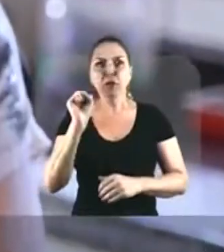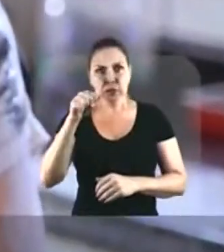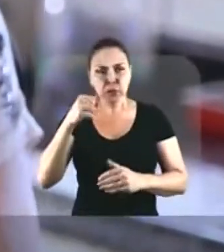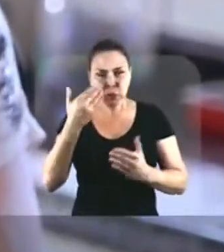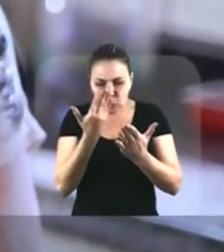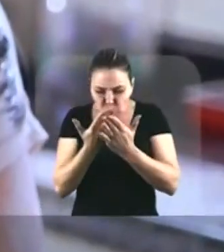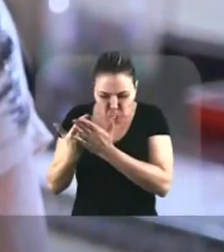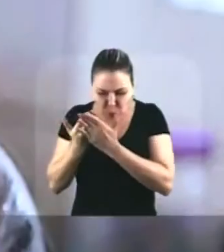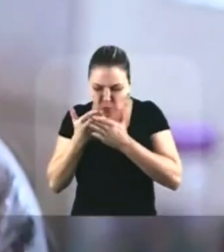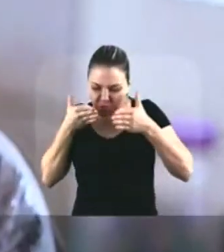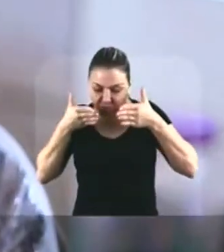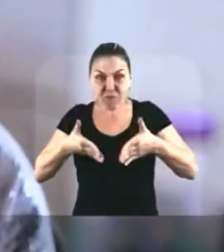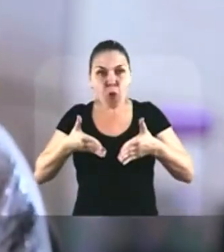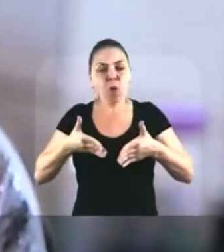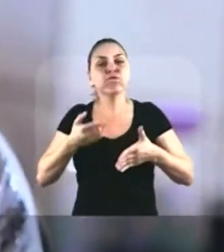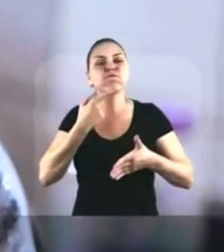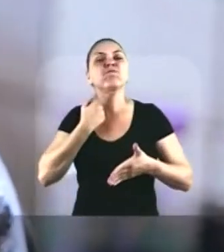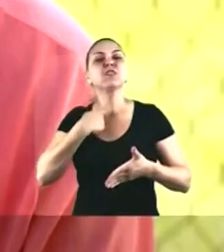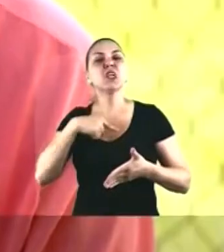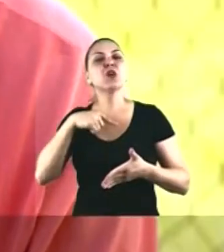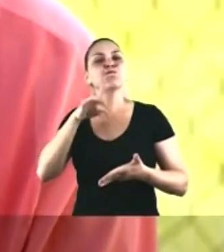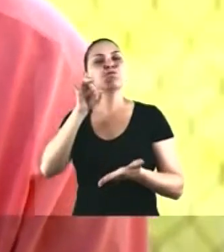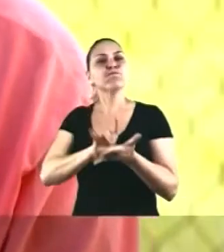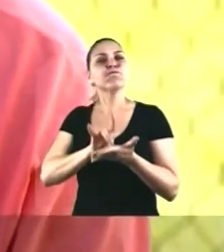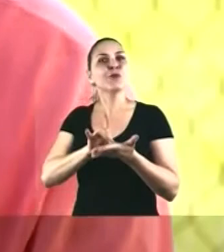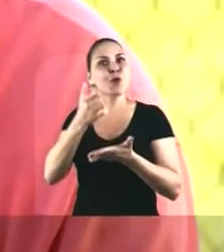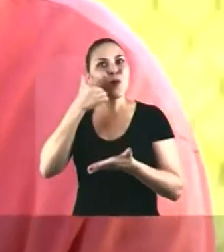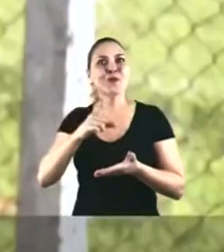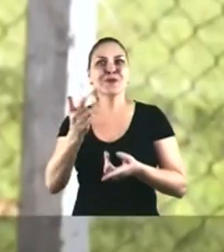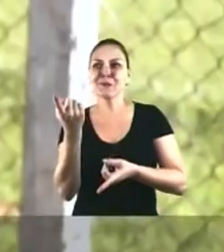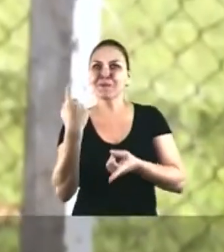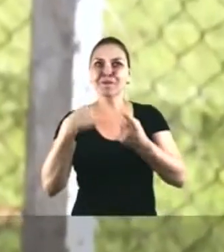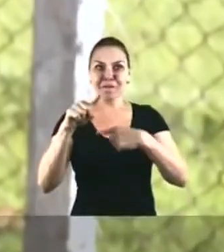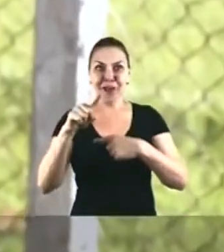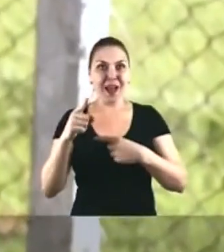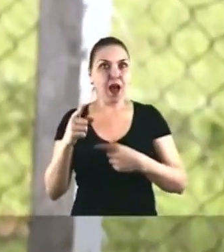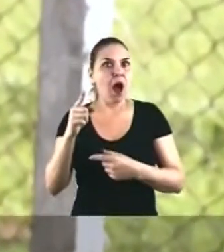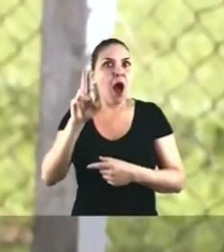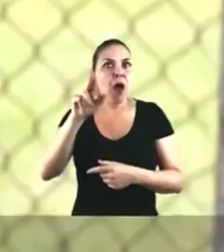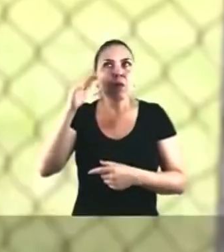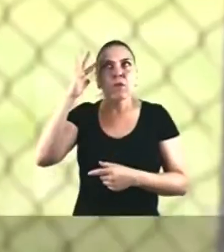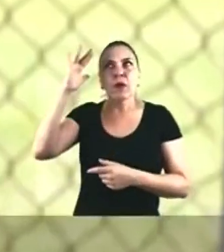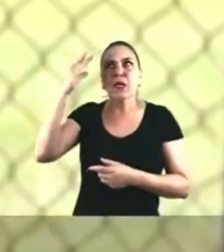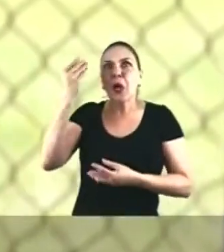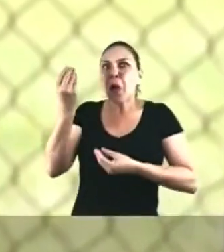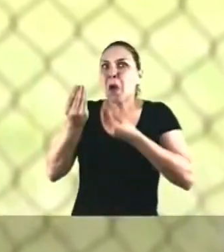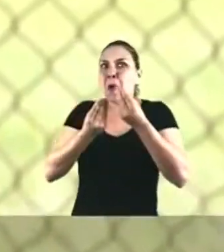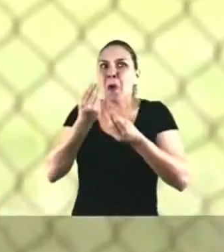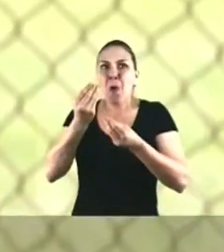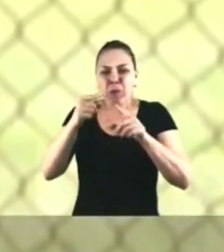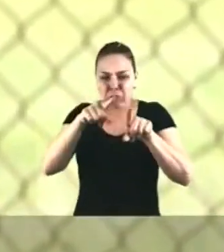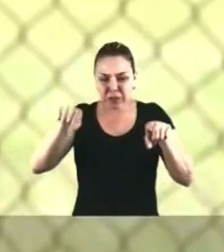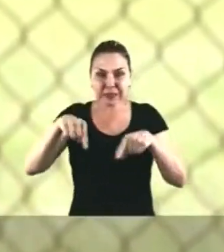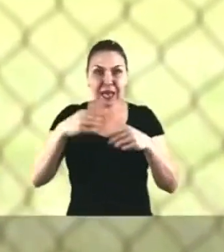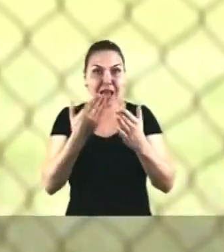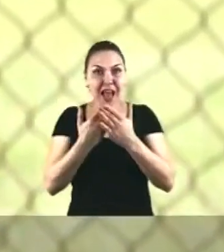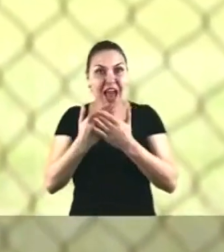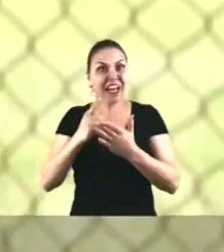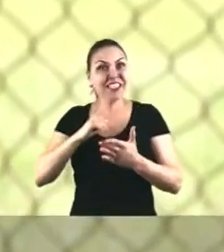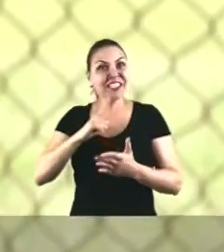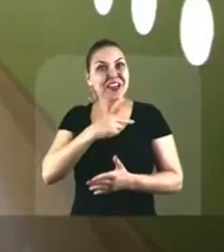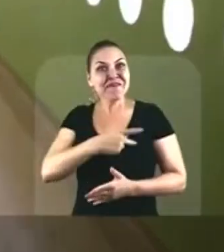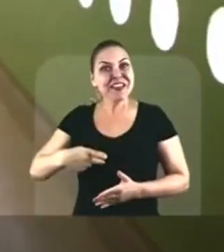estudou E querer é poder, né? E a gente nunca ia Imaginar Dentro da sala dela Estava o presidente